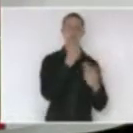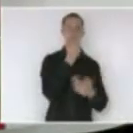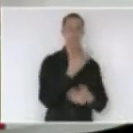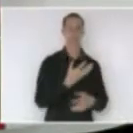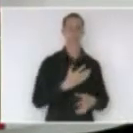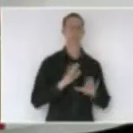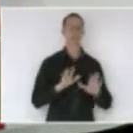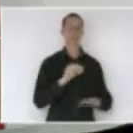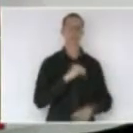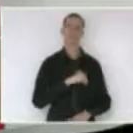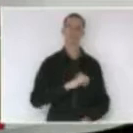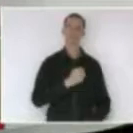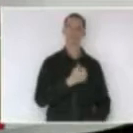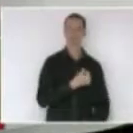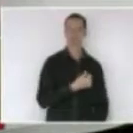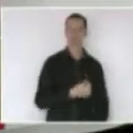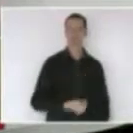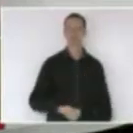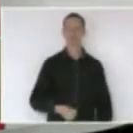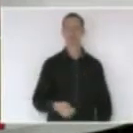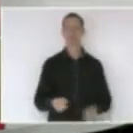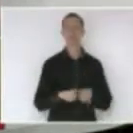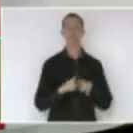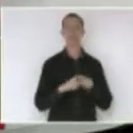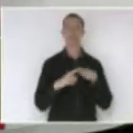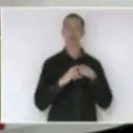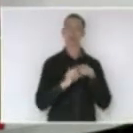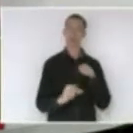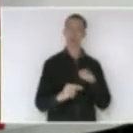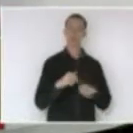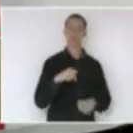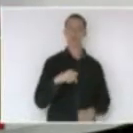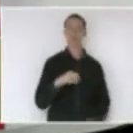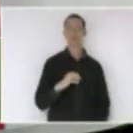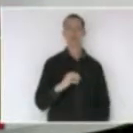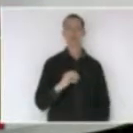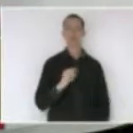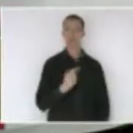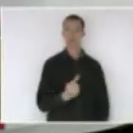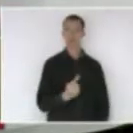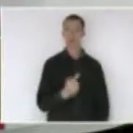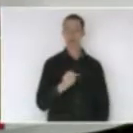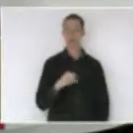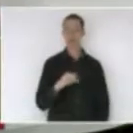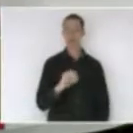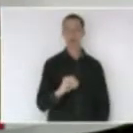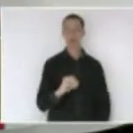questão do artigo 170 também da Constituição Estadual,